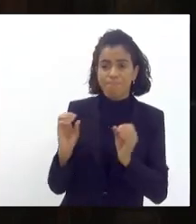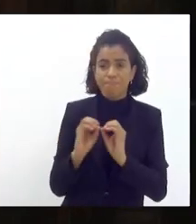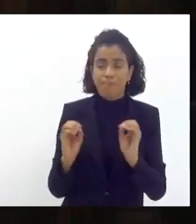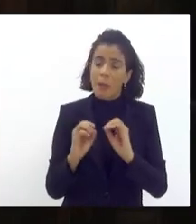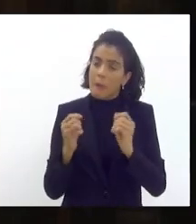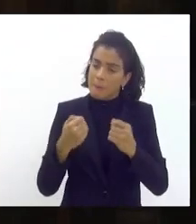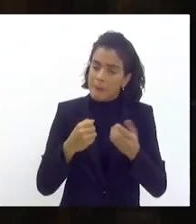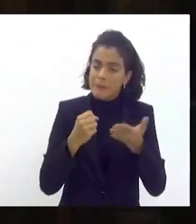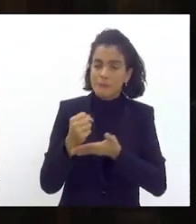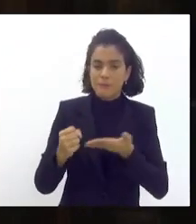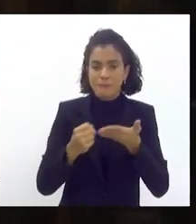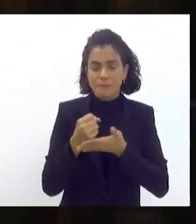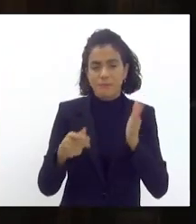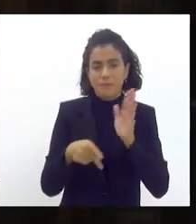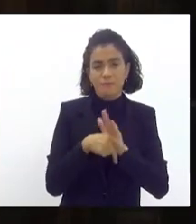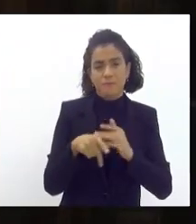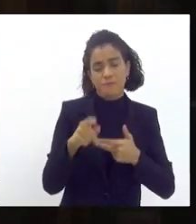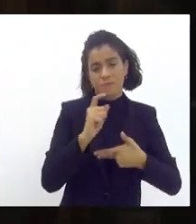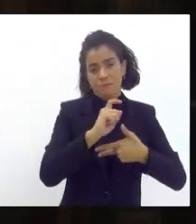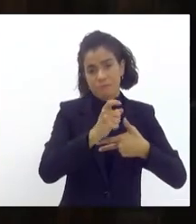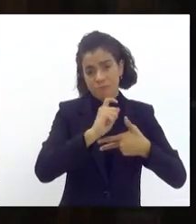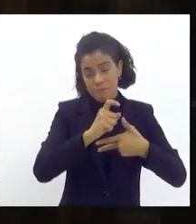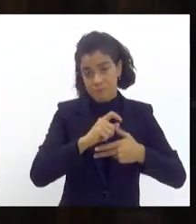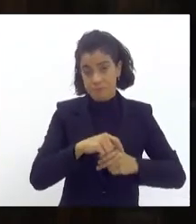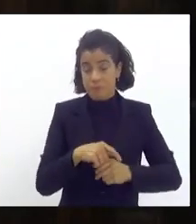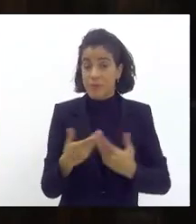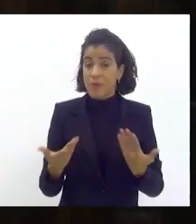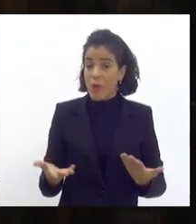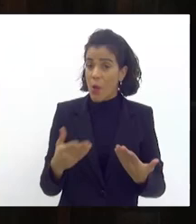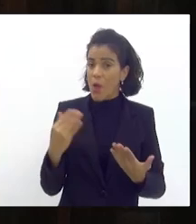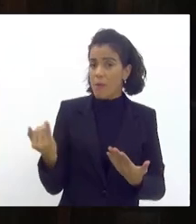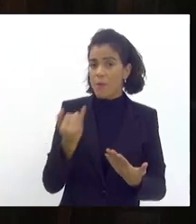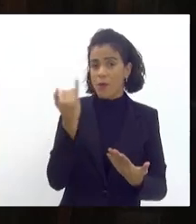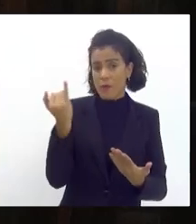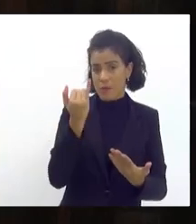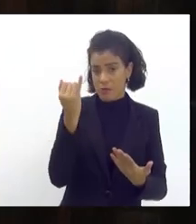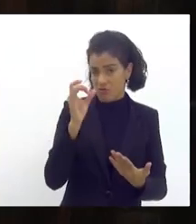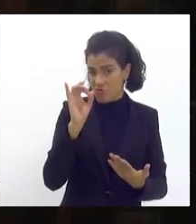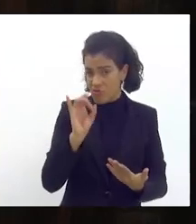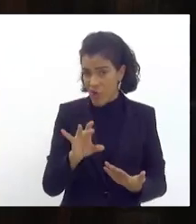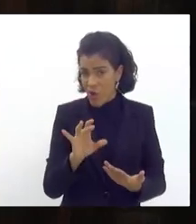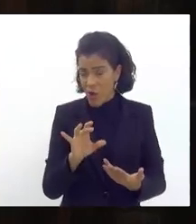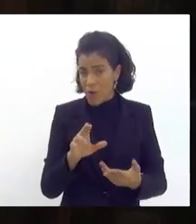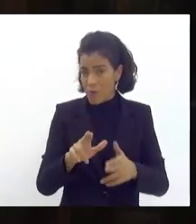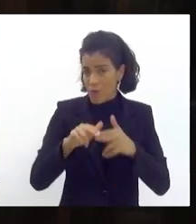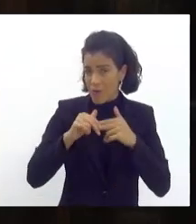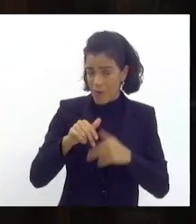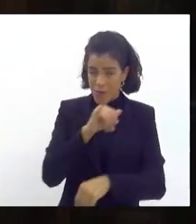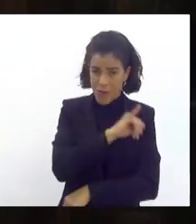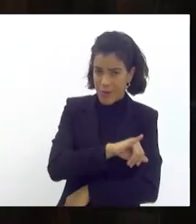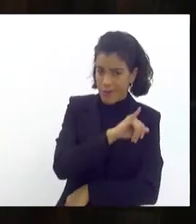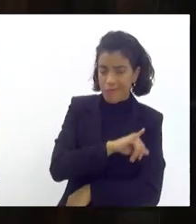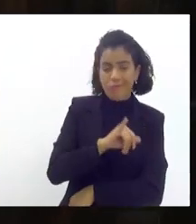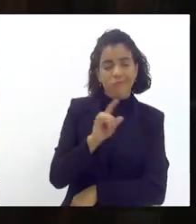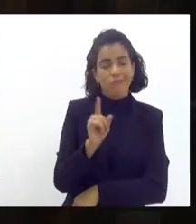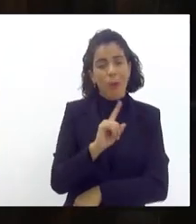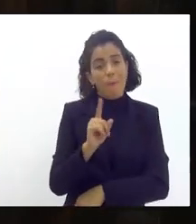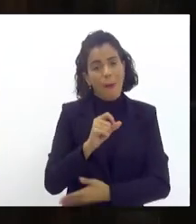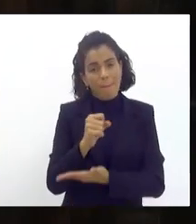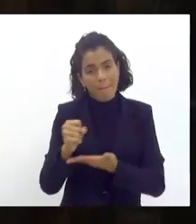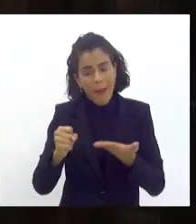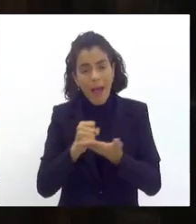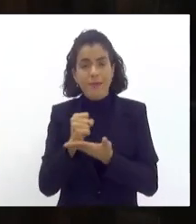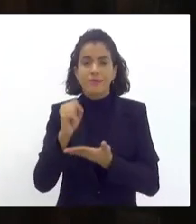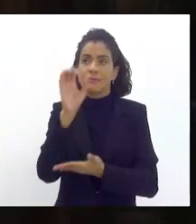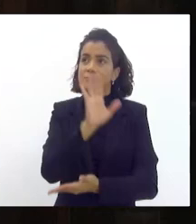base do poder público então o que acontece hoje aqui é de suma importância não só para o Rio de Janeiro mas servindo de base para o Carnaval